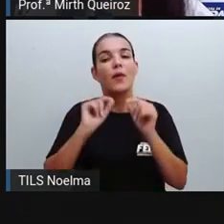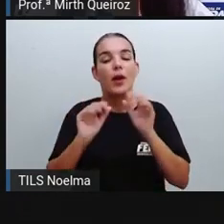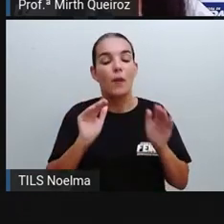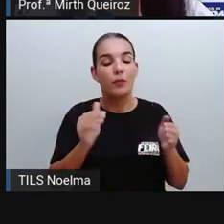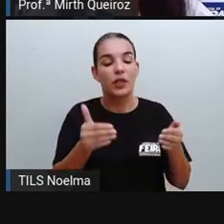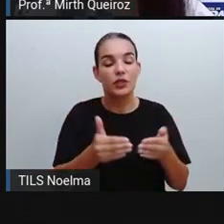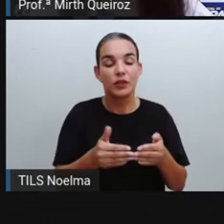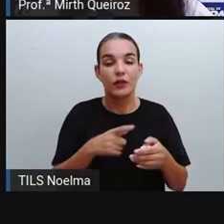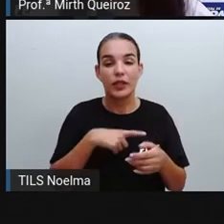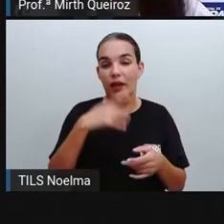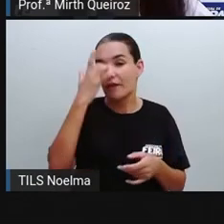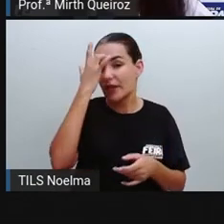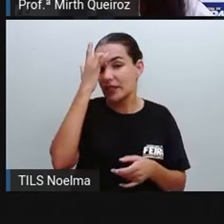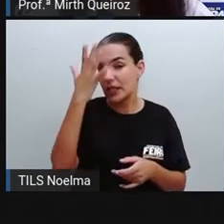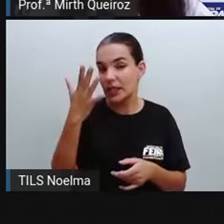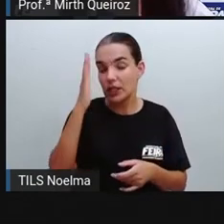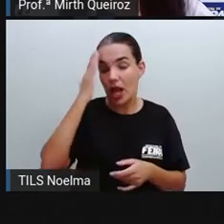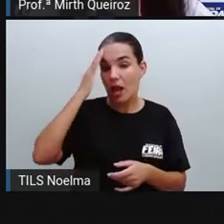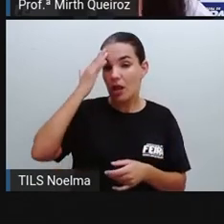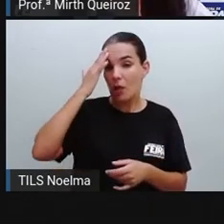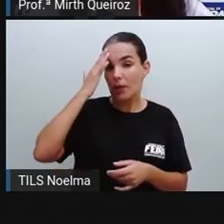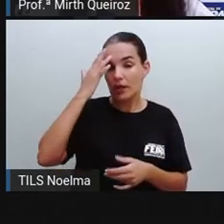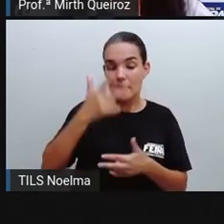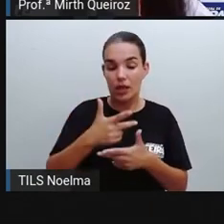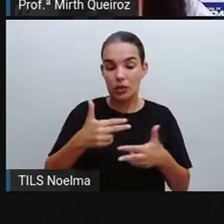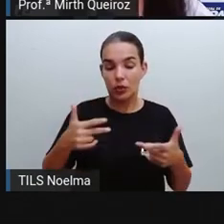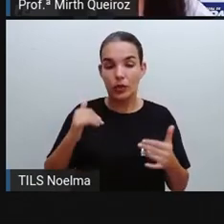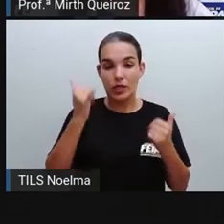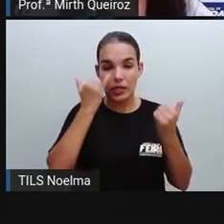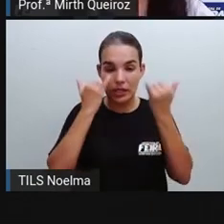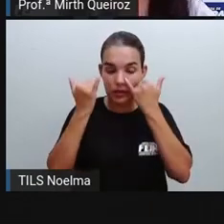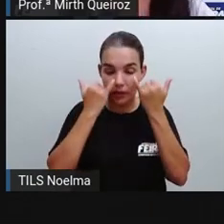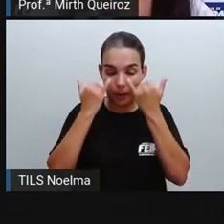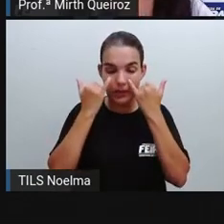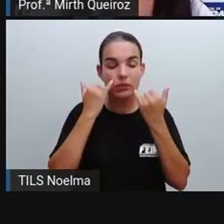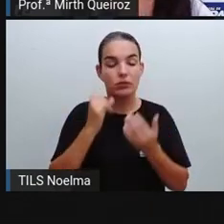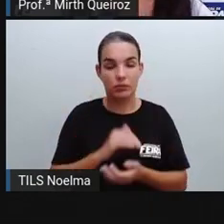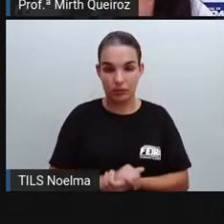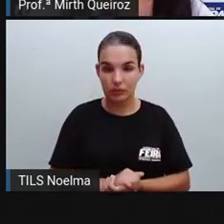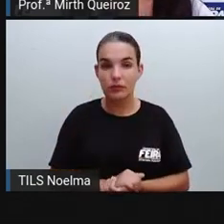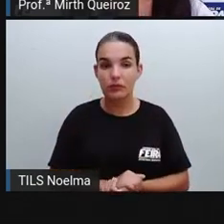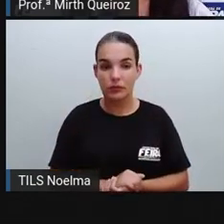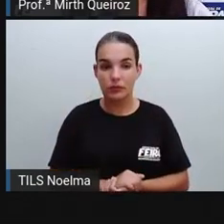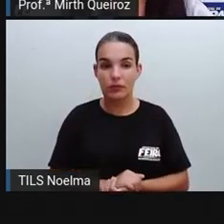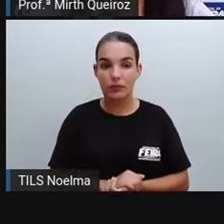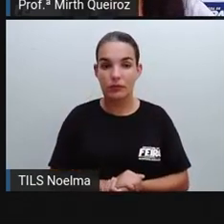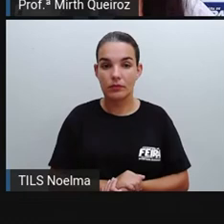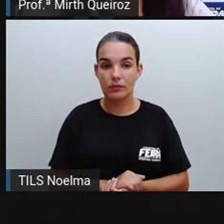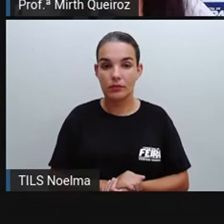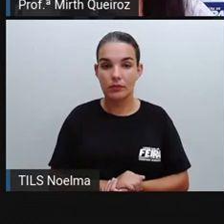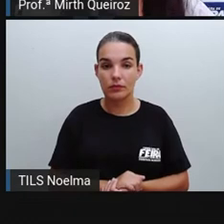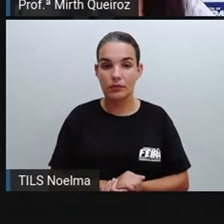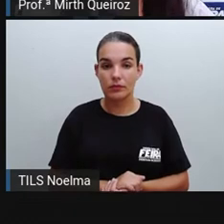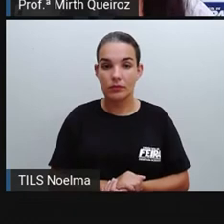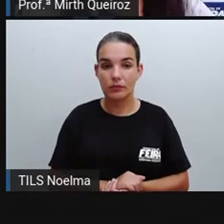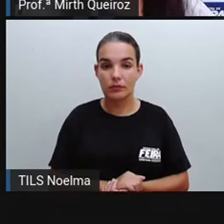as cores aí, fontes diferentes, ajudam nessa questão aí da visualização da imagem, né?